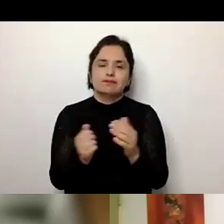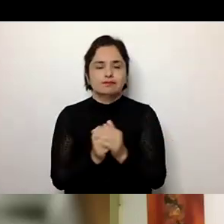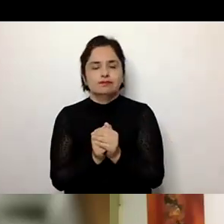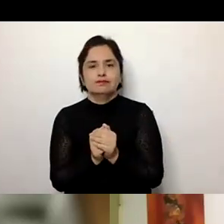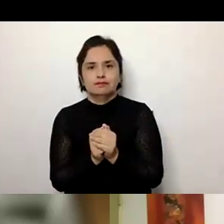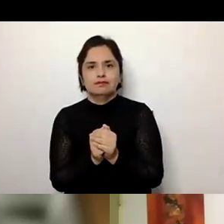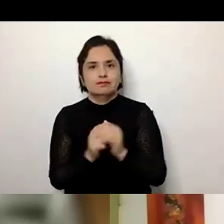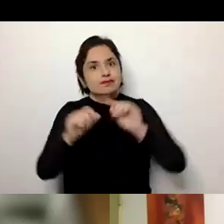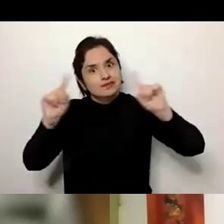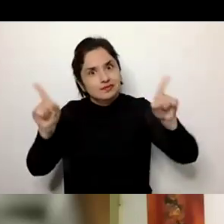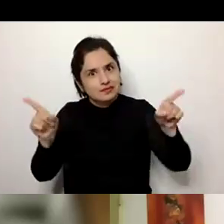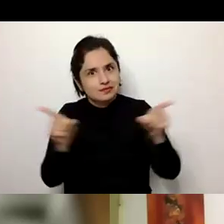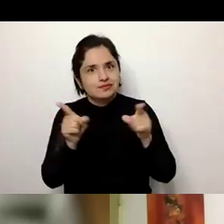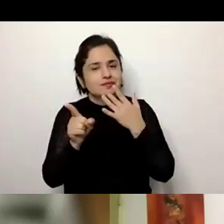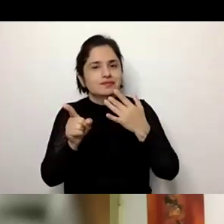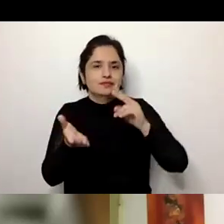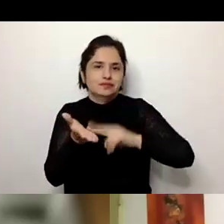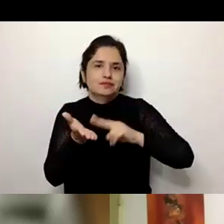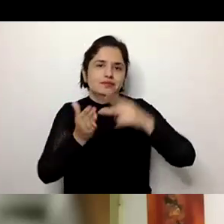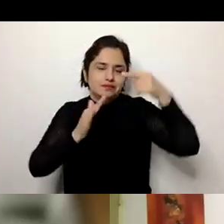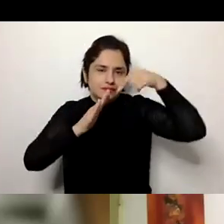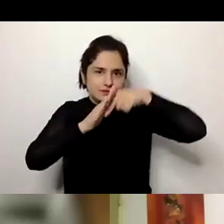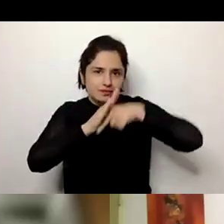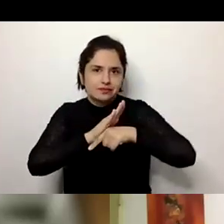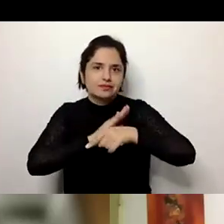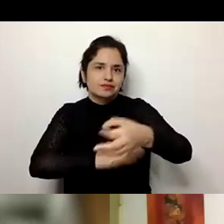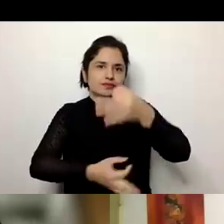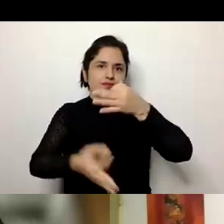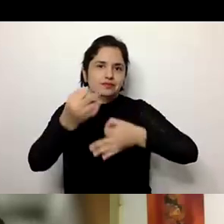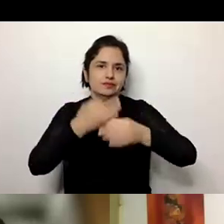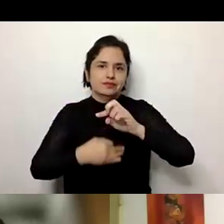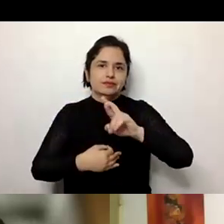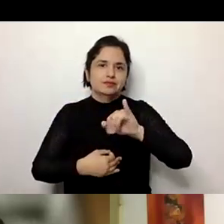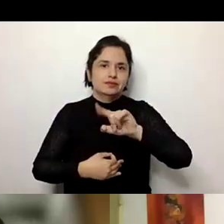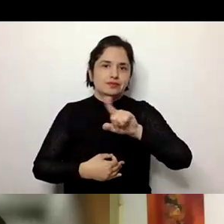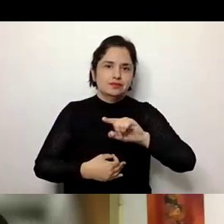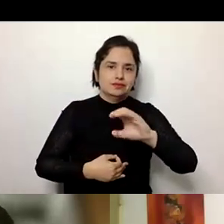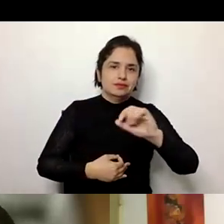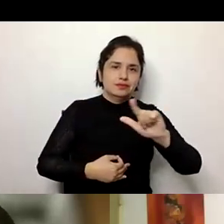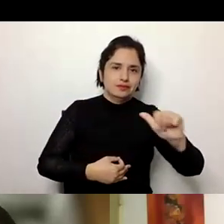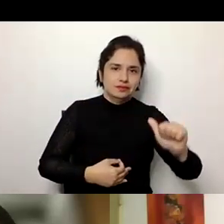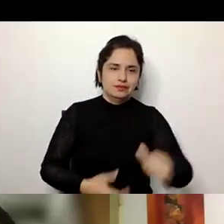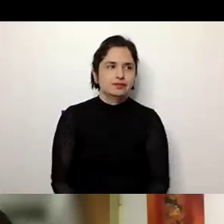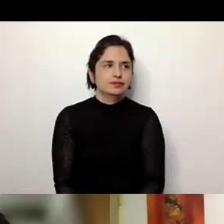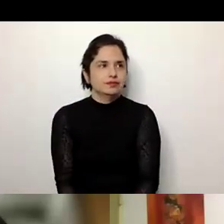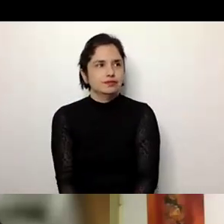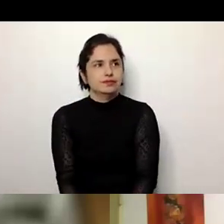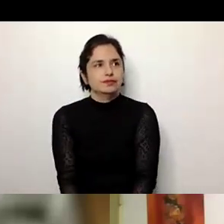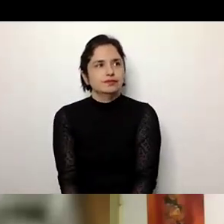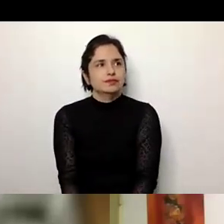porque foi muito mais complexo e rico é o que nos planteou Priscila é muito